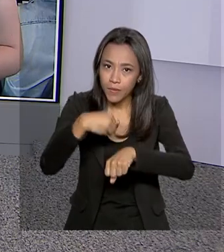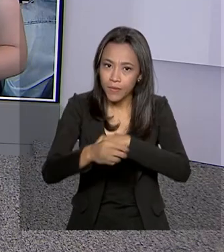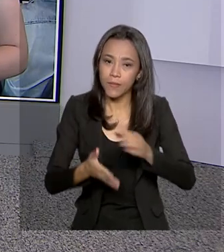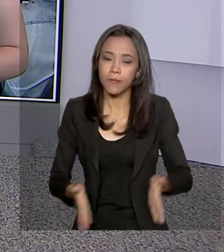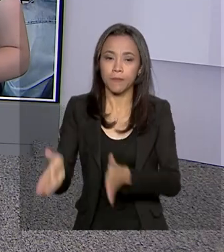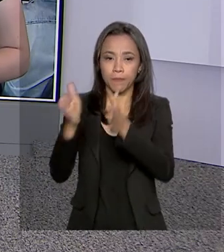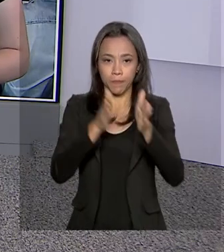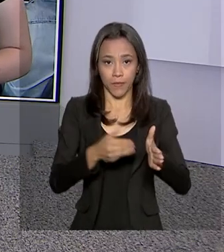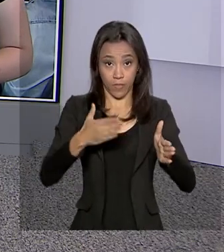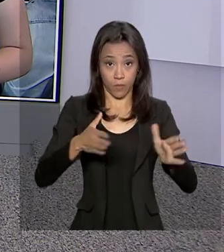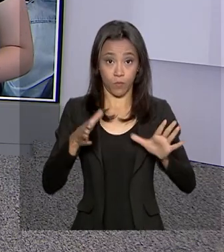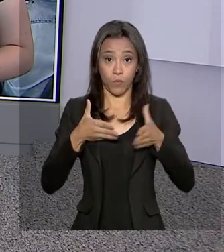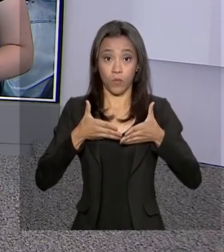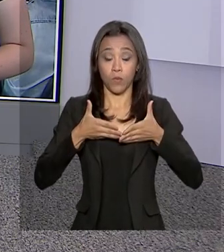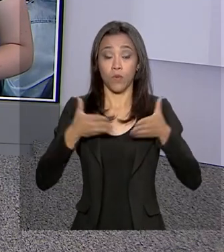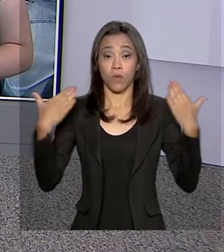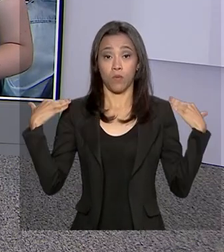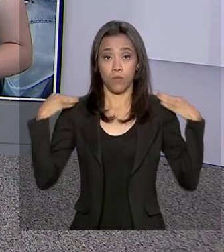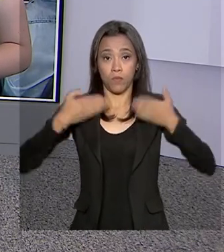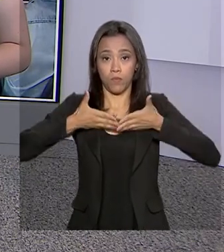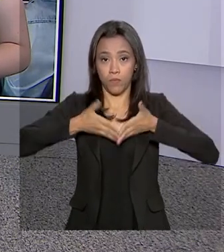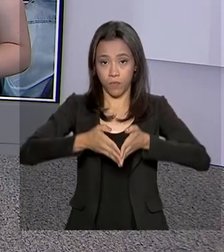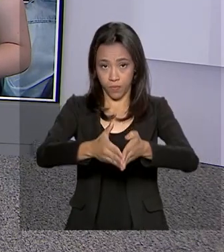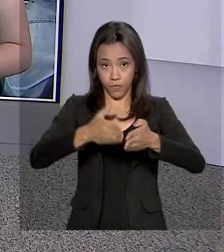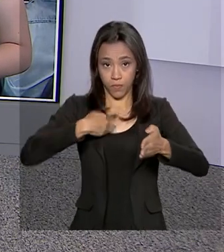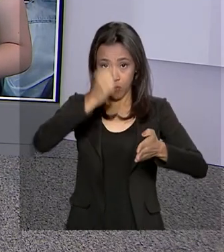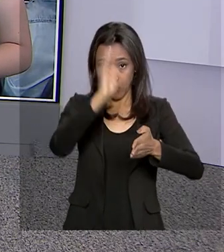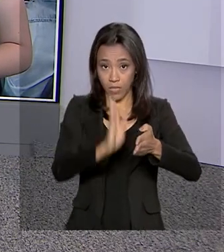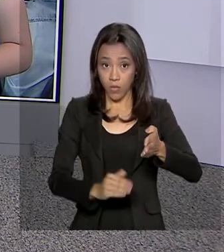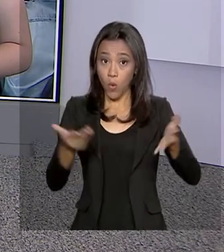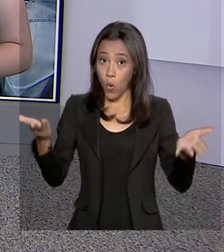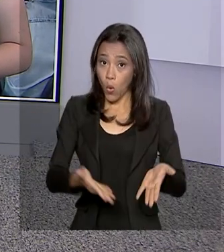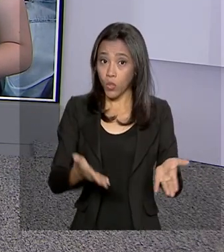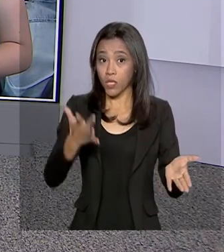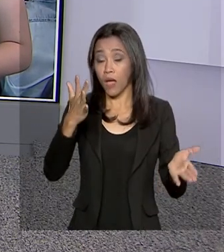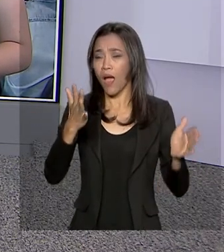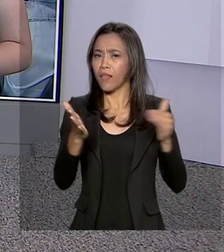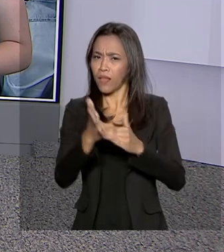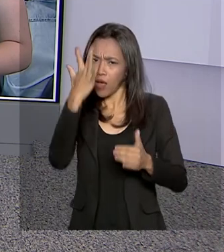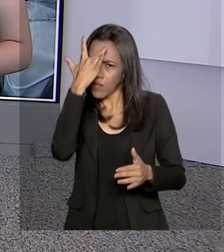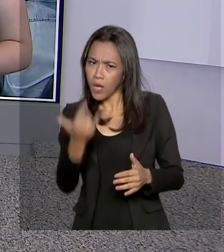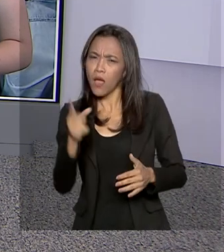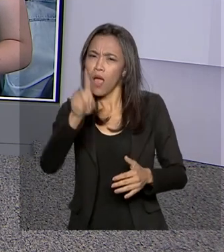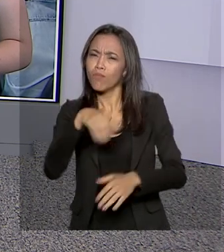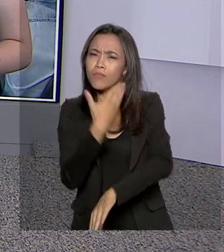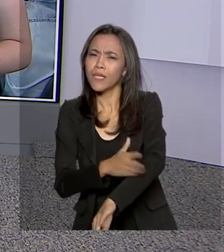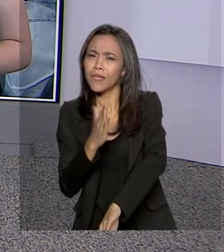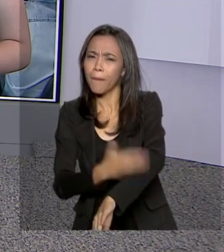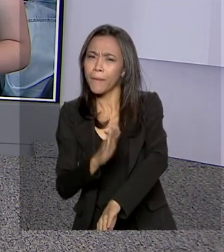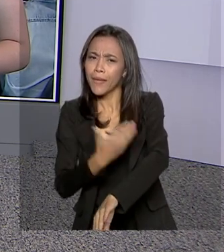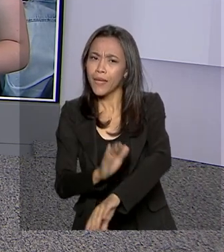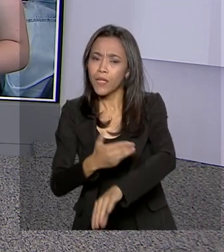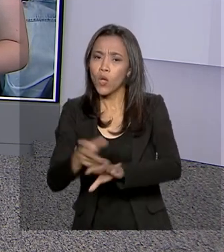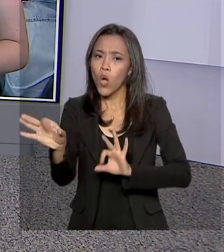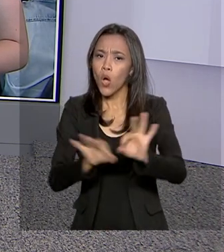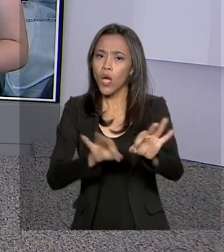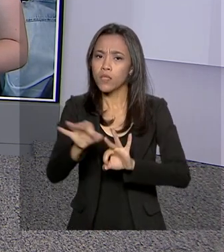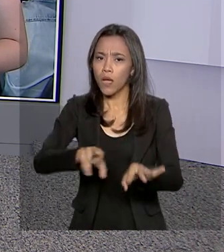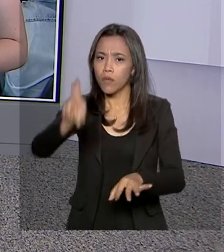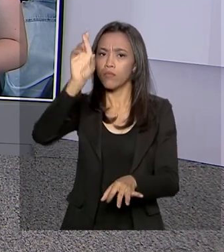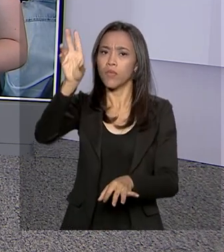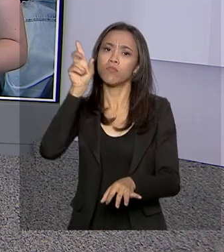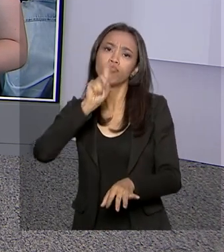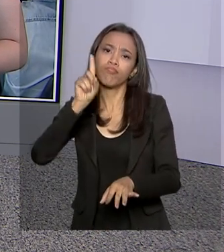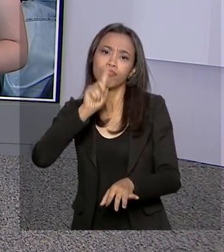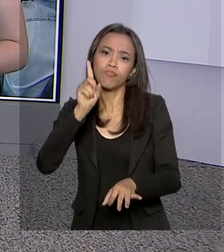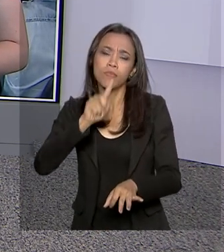E olha, a Marinha do Brasil realiza de hoje até o final do mês a Operação Unitas, uma espécie de treinamento marítimo organizado pelos Estados Unidos com